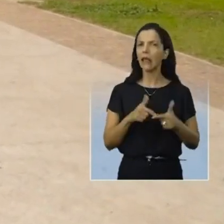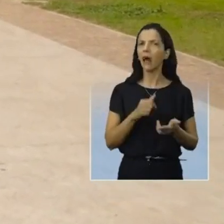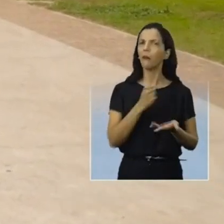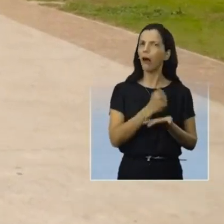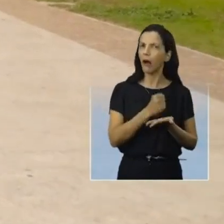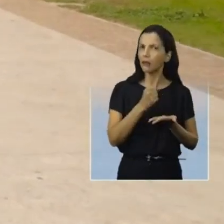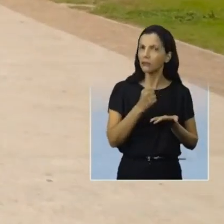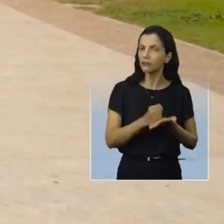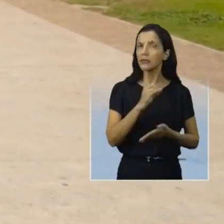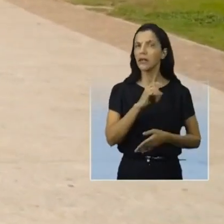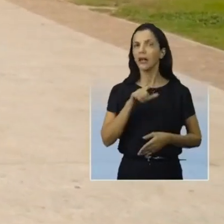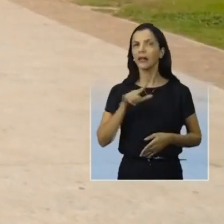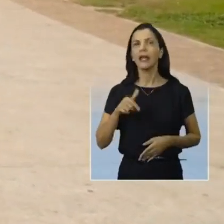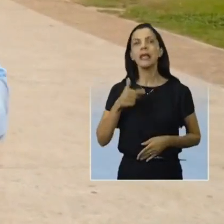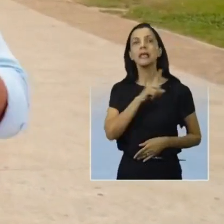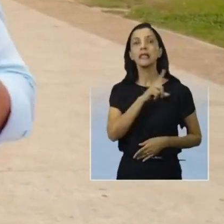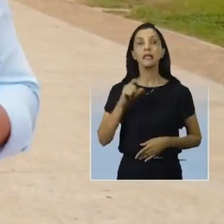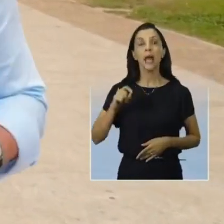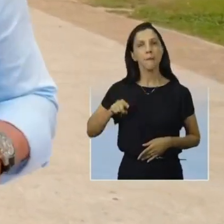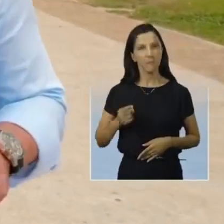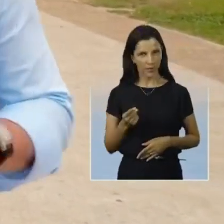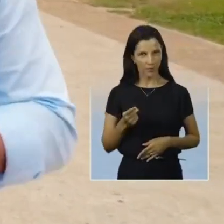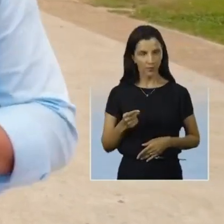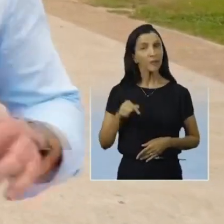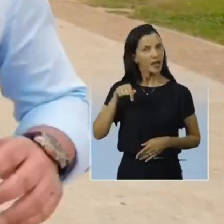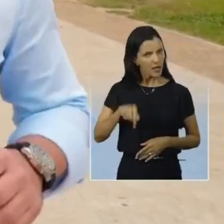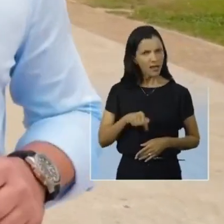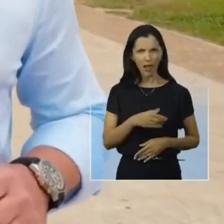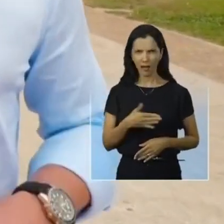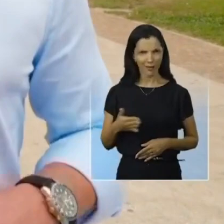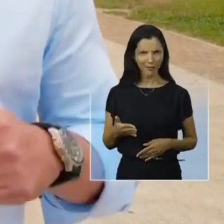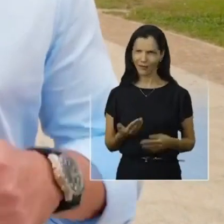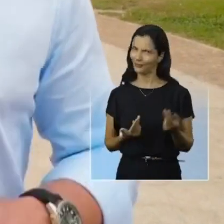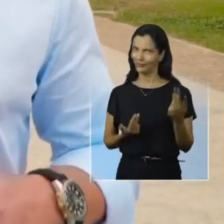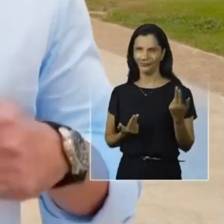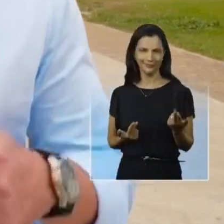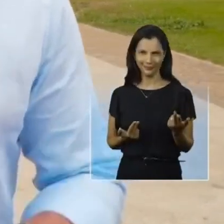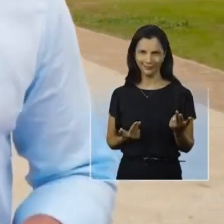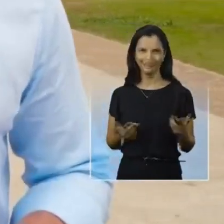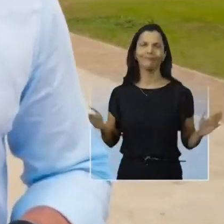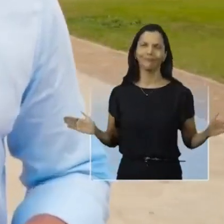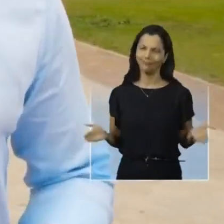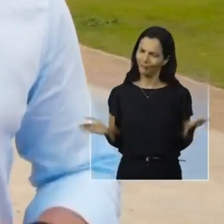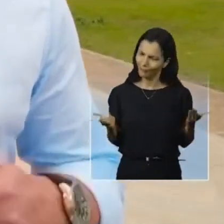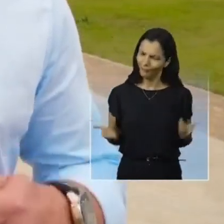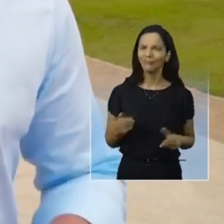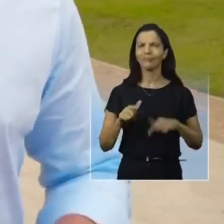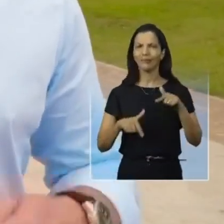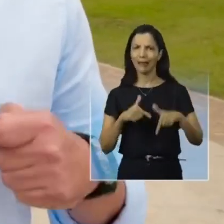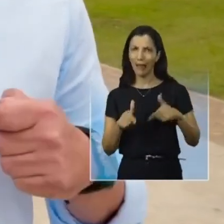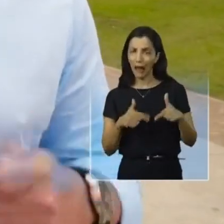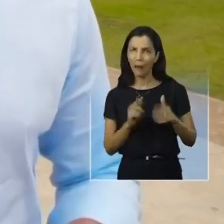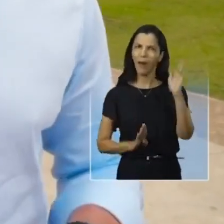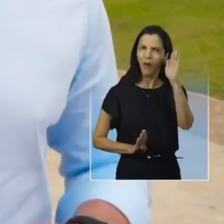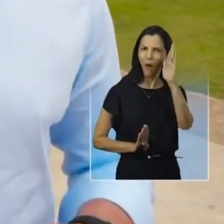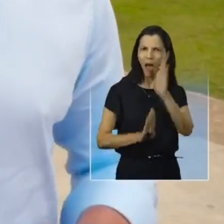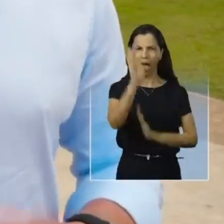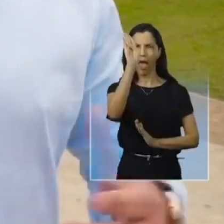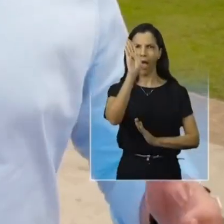empregos com carteira assinada. E aqui em Santos não foi diferente. Geramos muito emprego, batemos